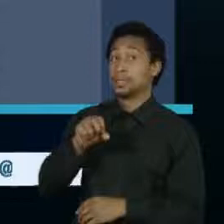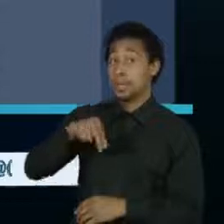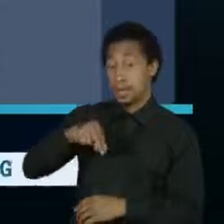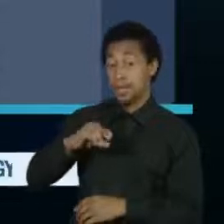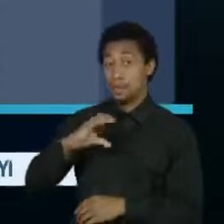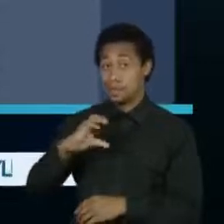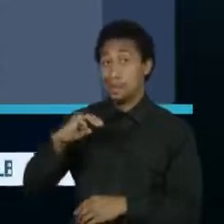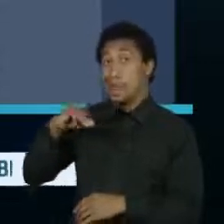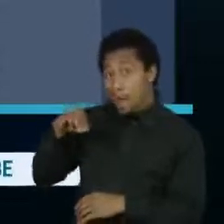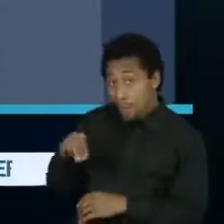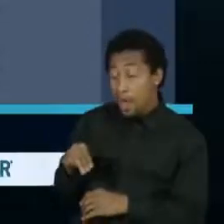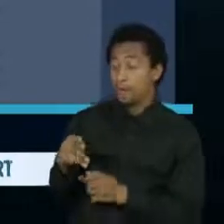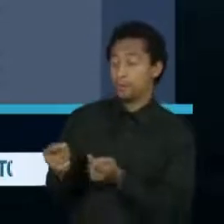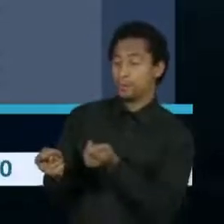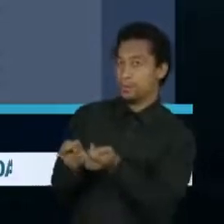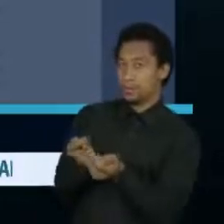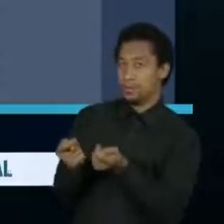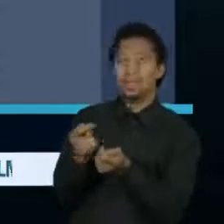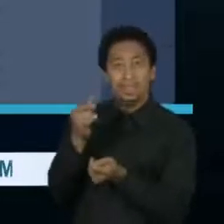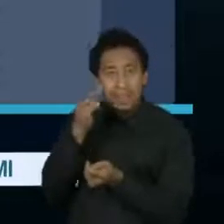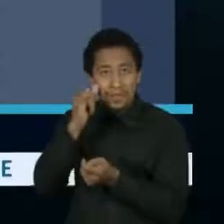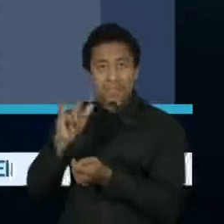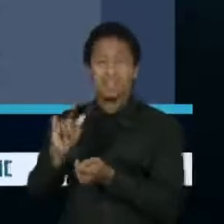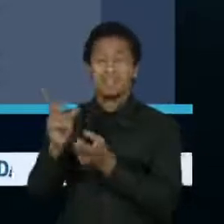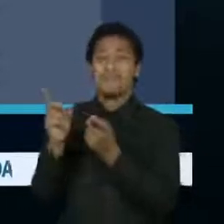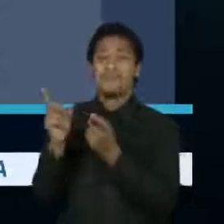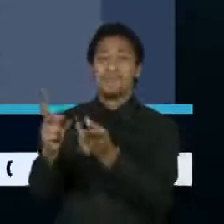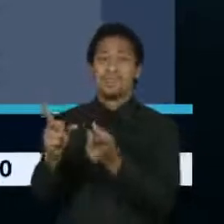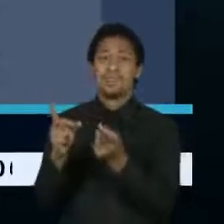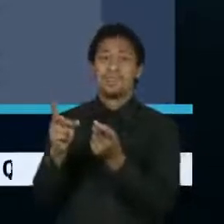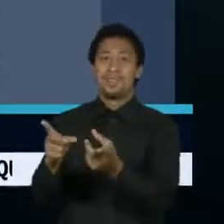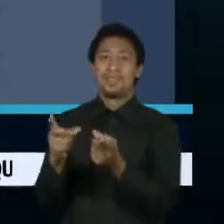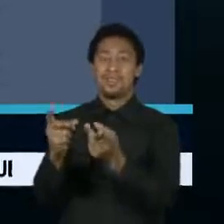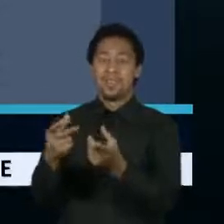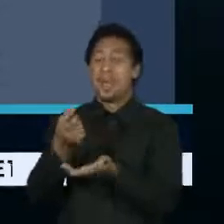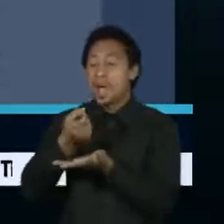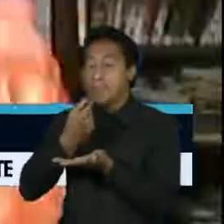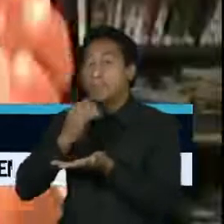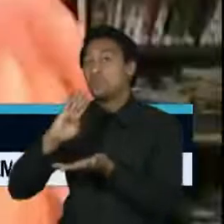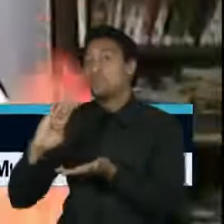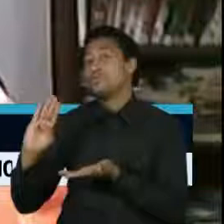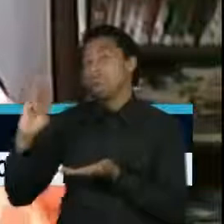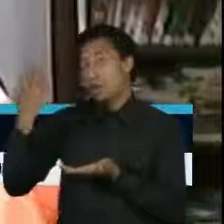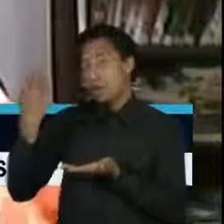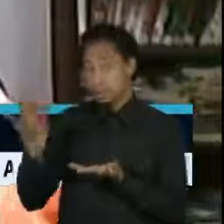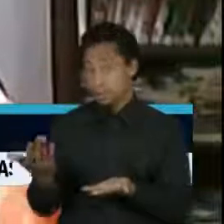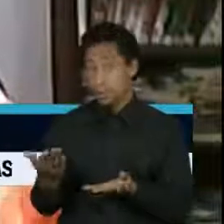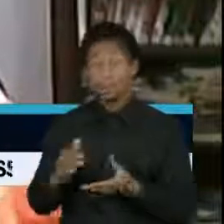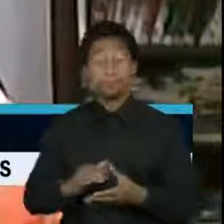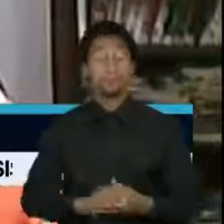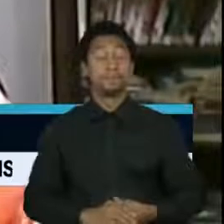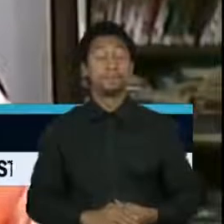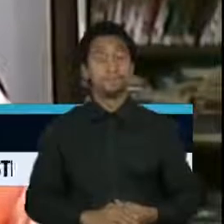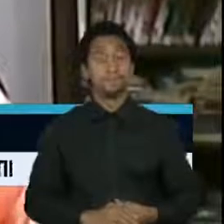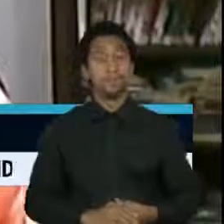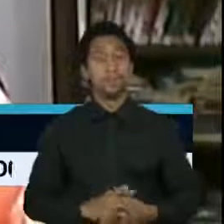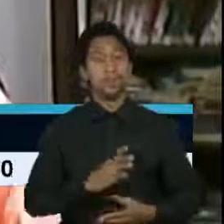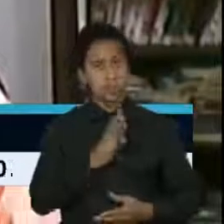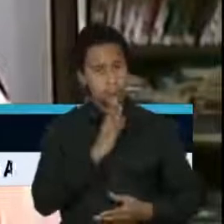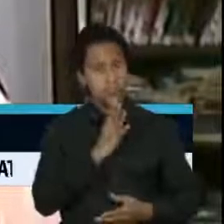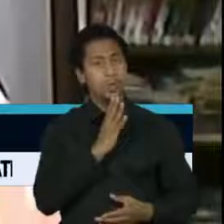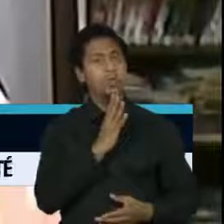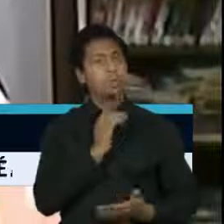combater a comercialização ilegal de medicamentos falsificados. Eu conheço algumas indústrias que